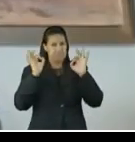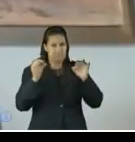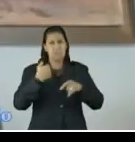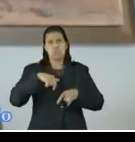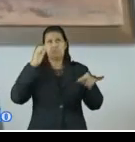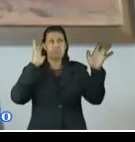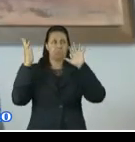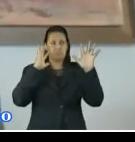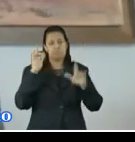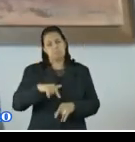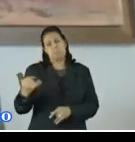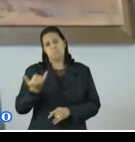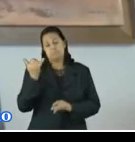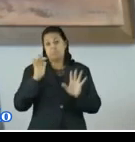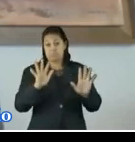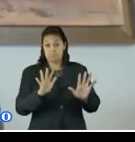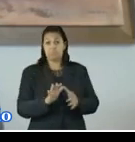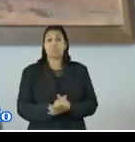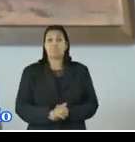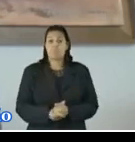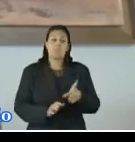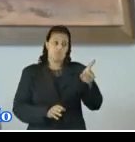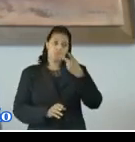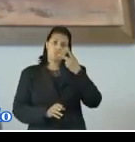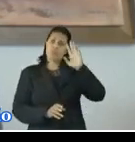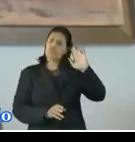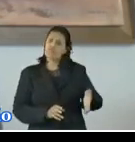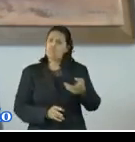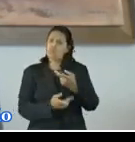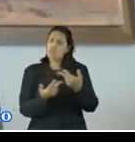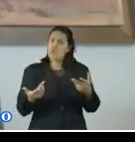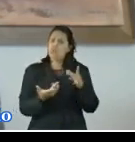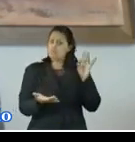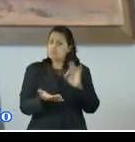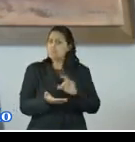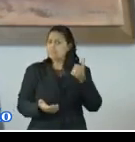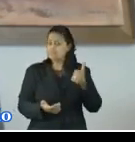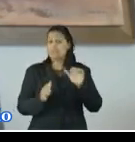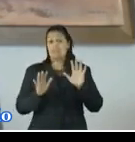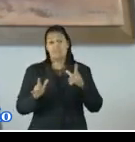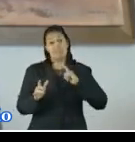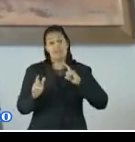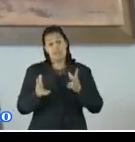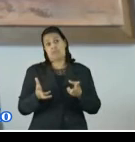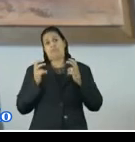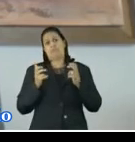E, sua excelência, foi direto ao ponto. Na realidade, há uma percepção